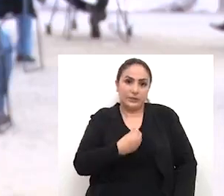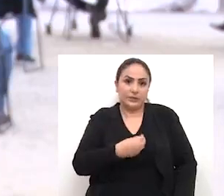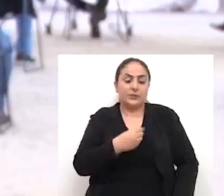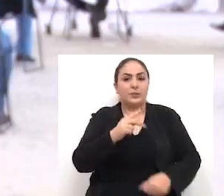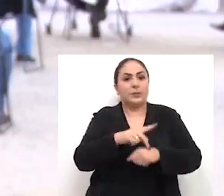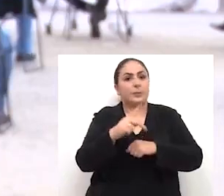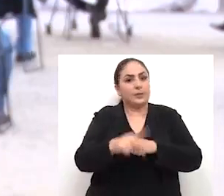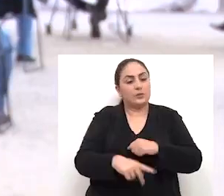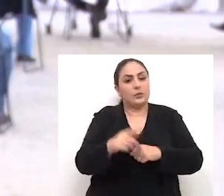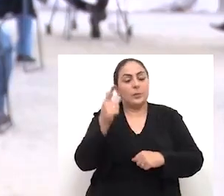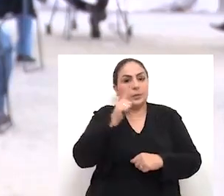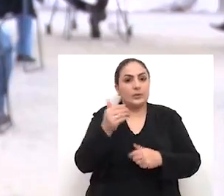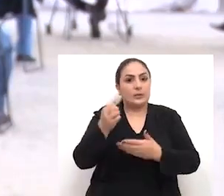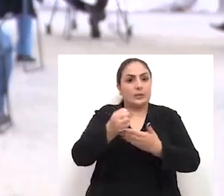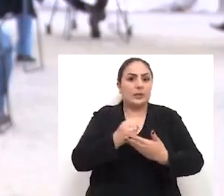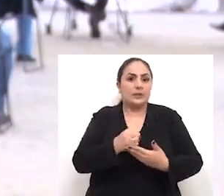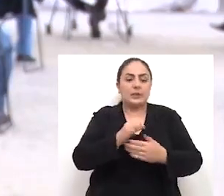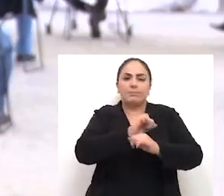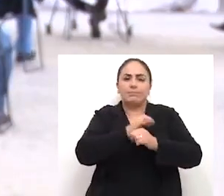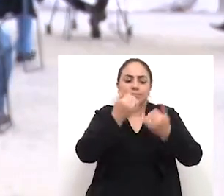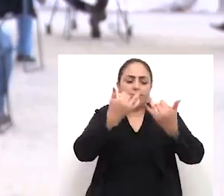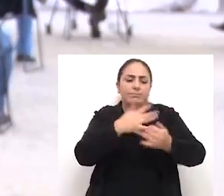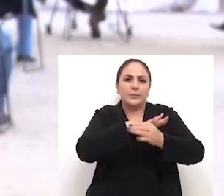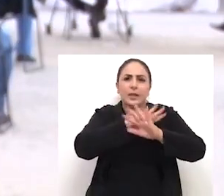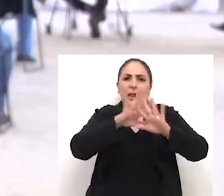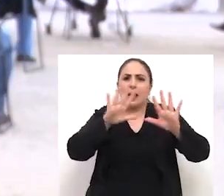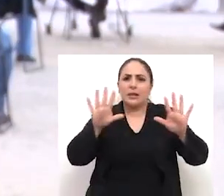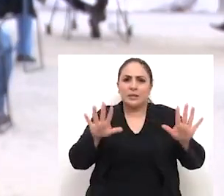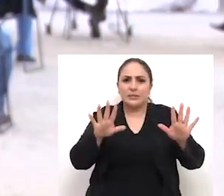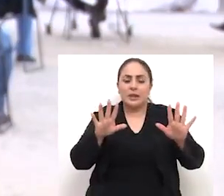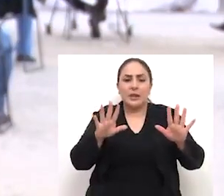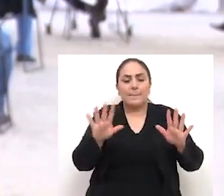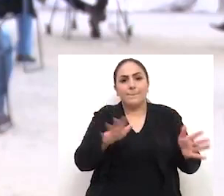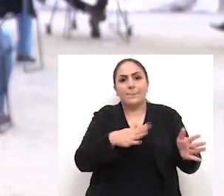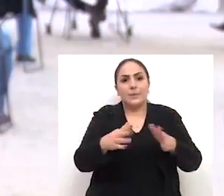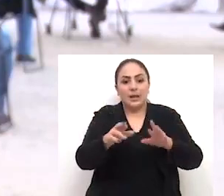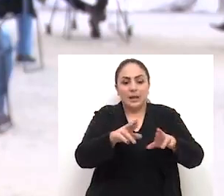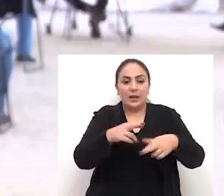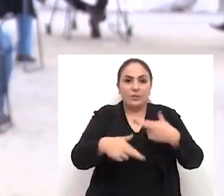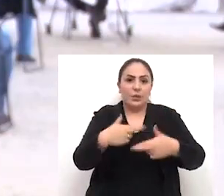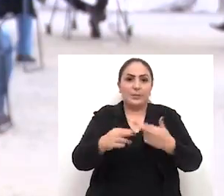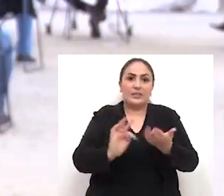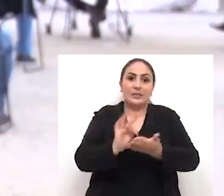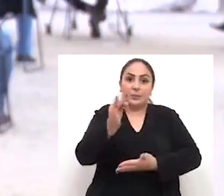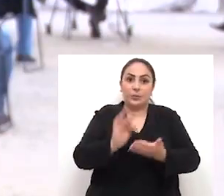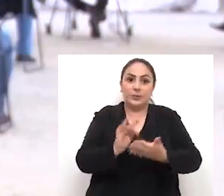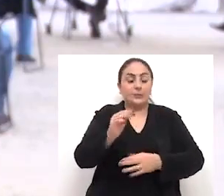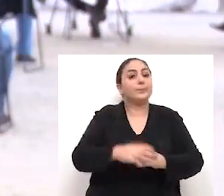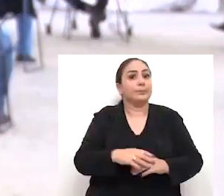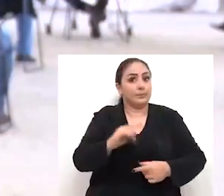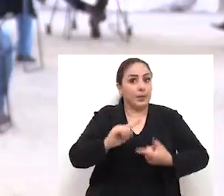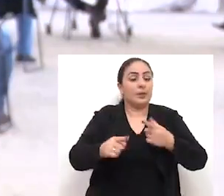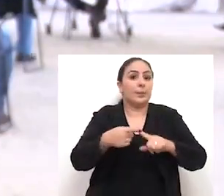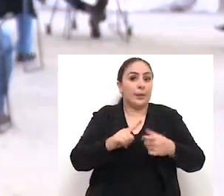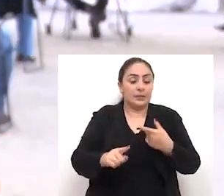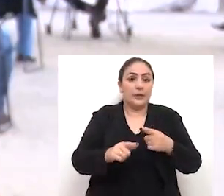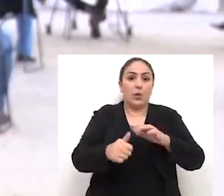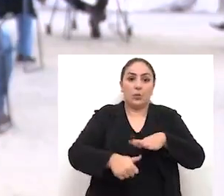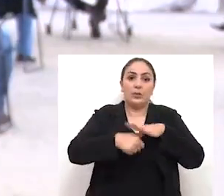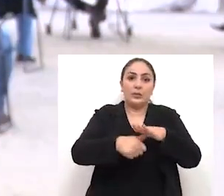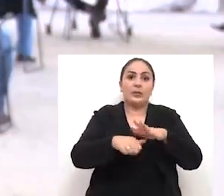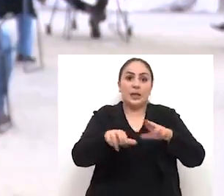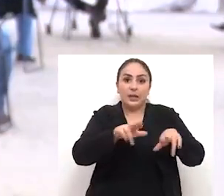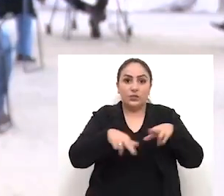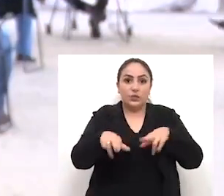esteve em passo fundo para trazer transparência e clareza acerca da reforma tributária. Ele debateu com